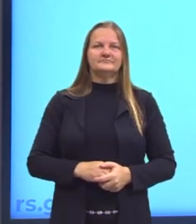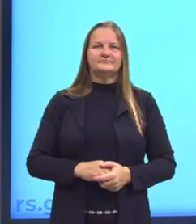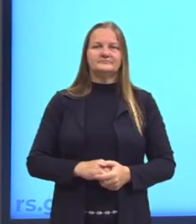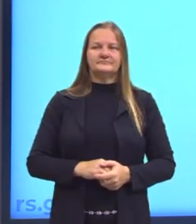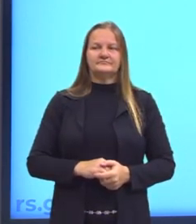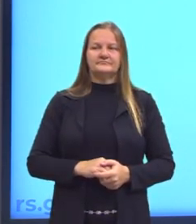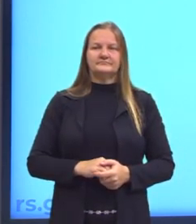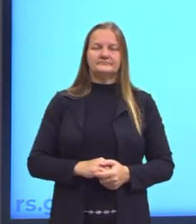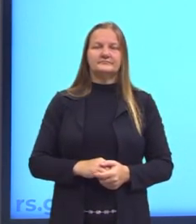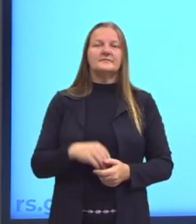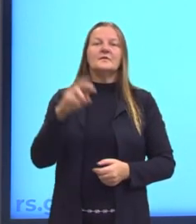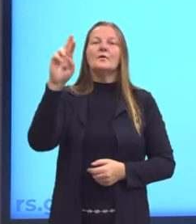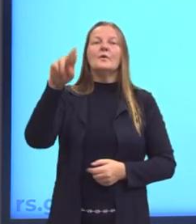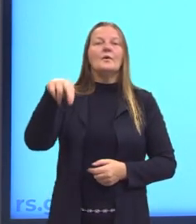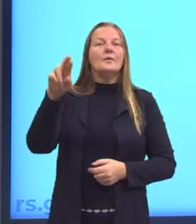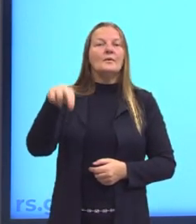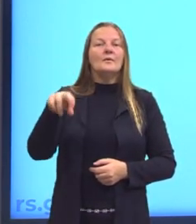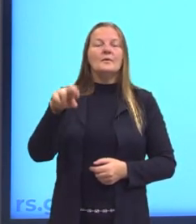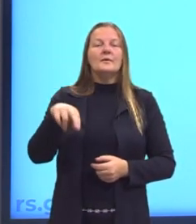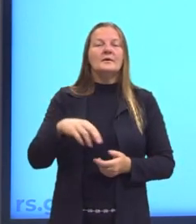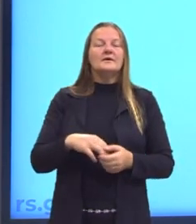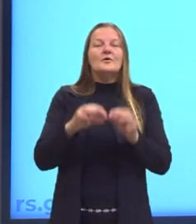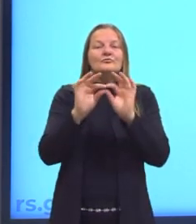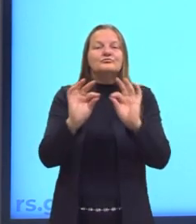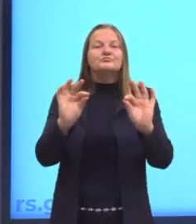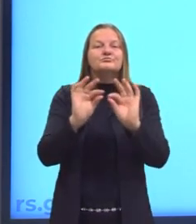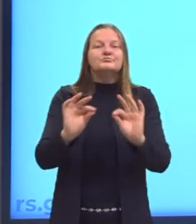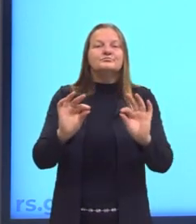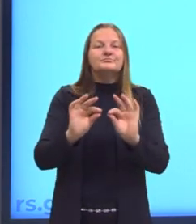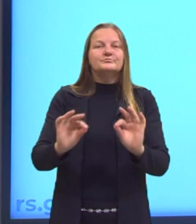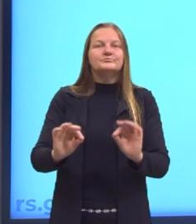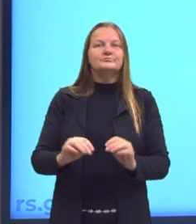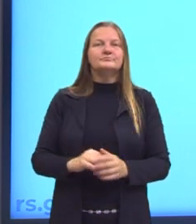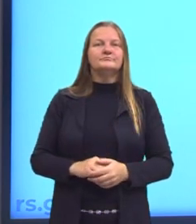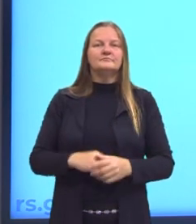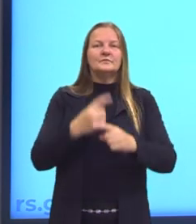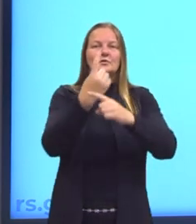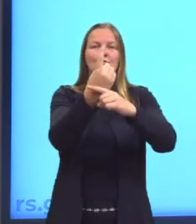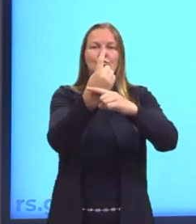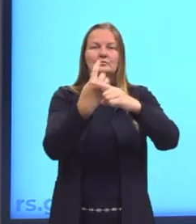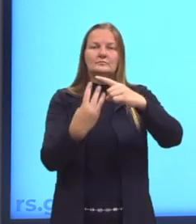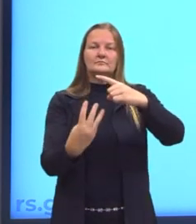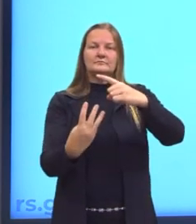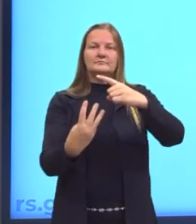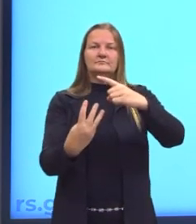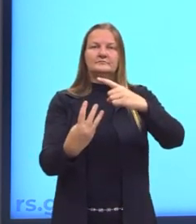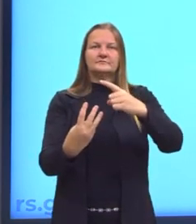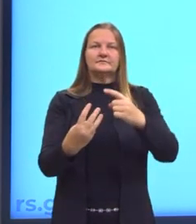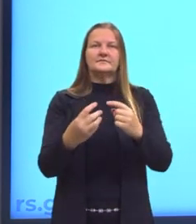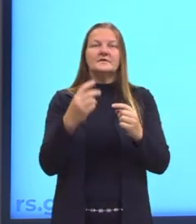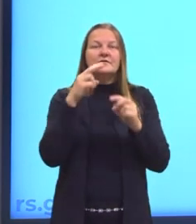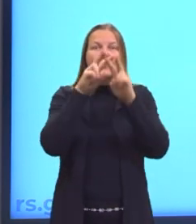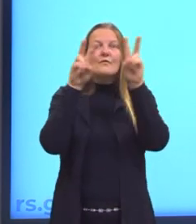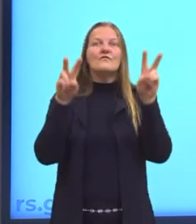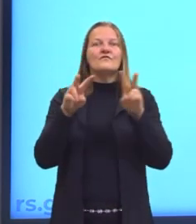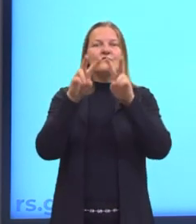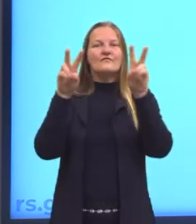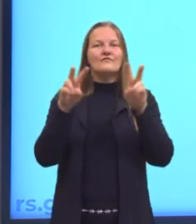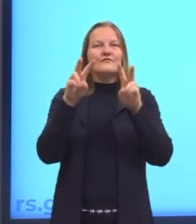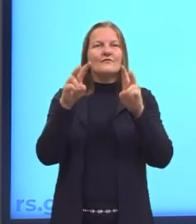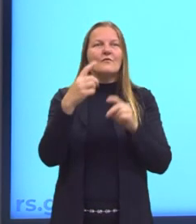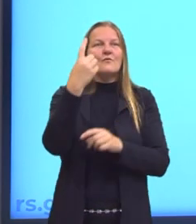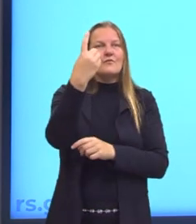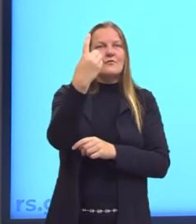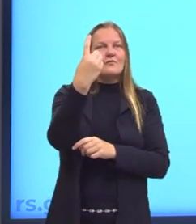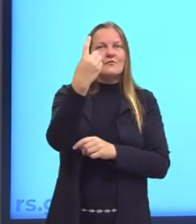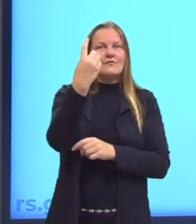nós chegamos aqui na razão, na forma mais simplificada. 1 está para 3. E aqui eu consigo visualizar que realmente